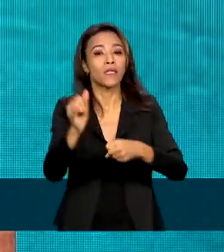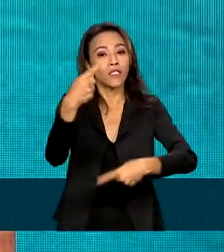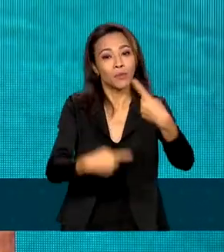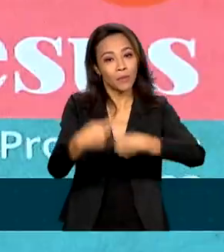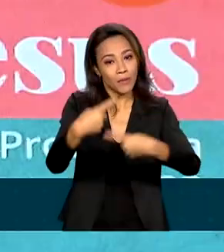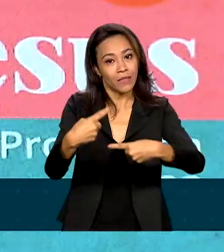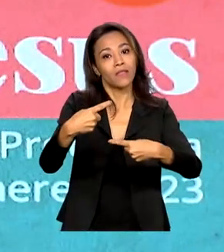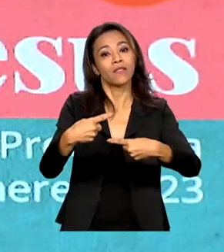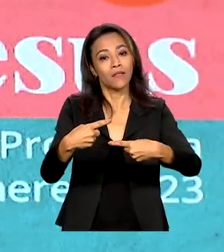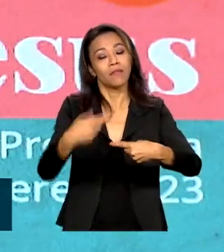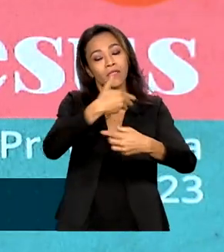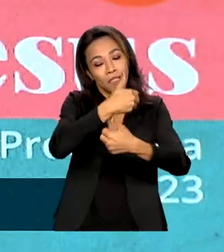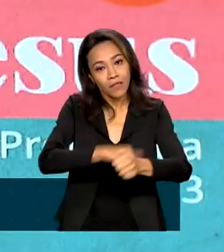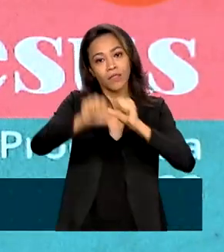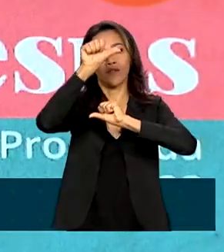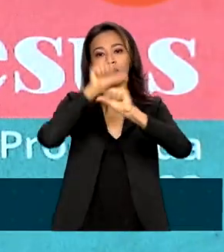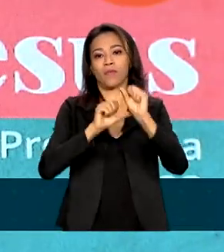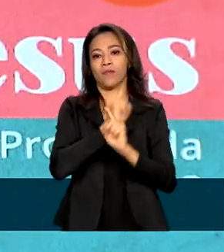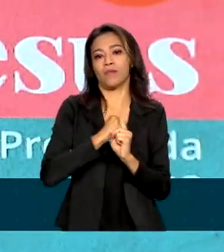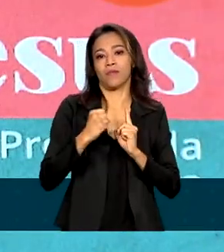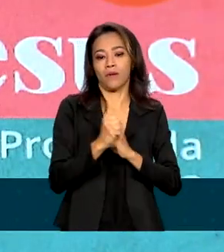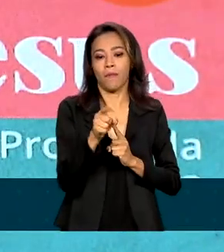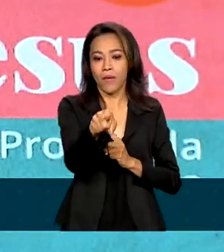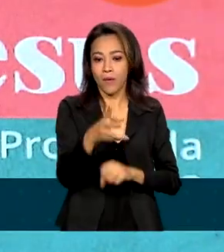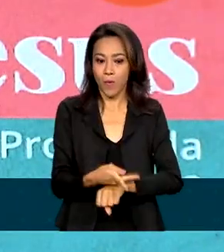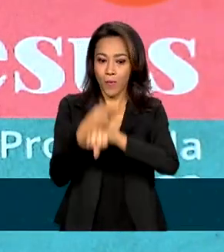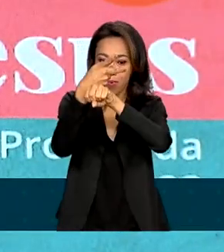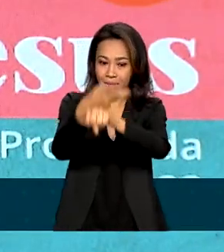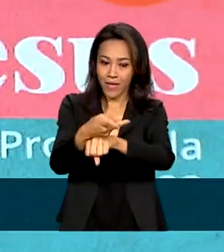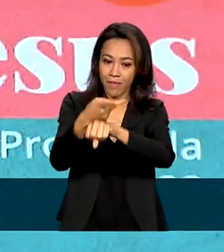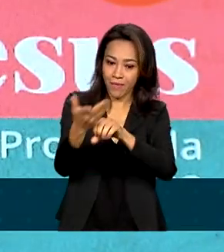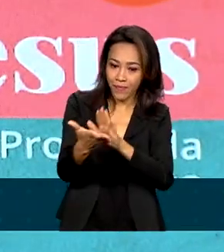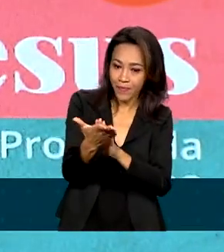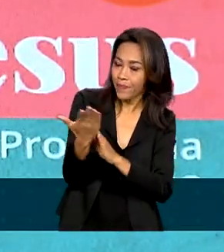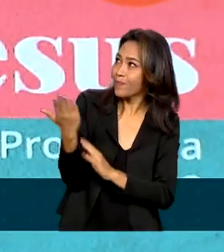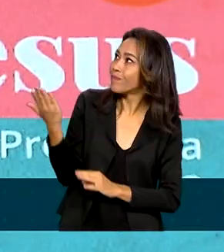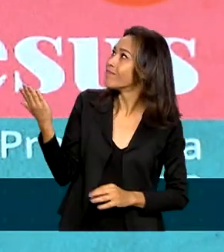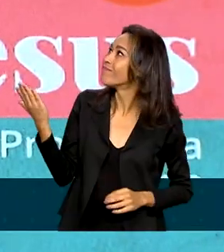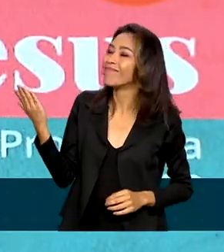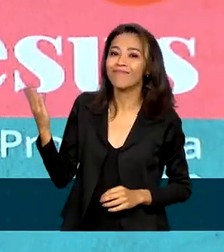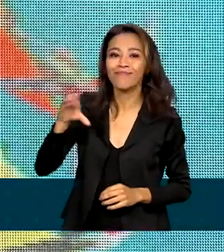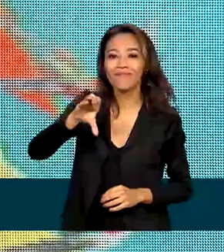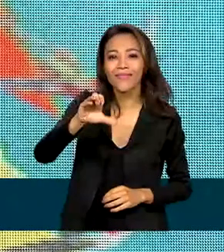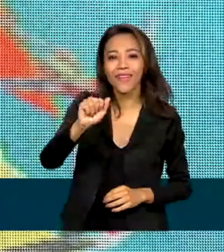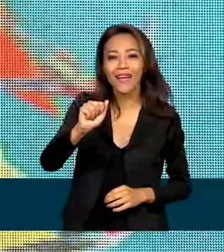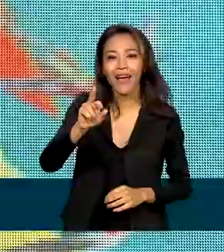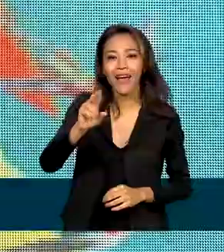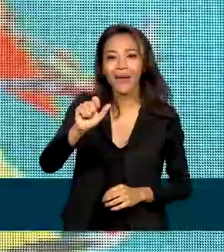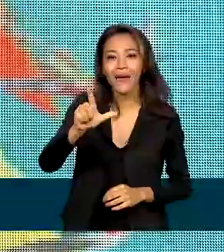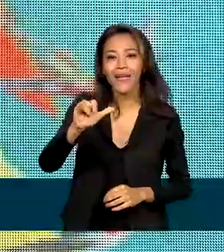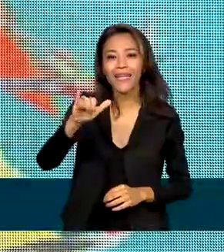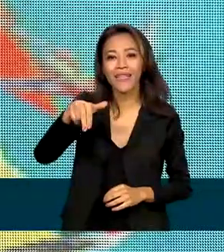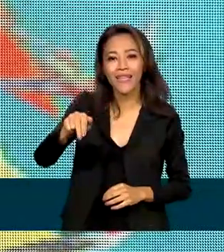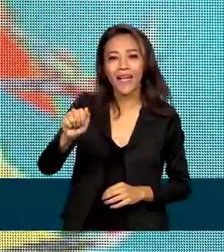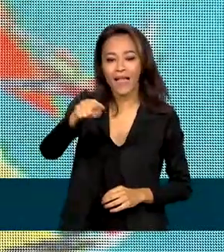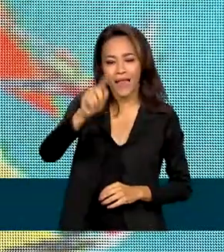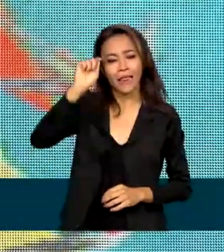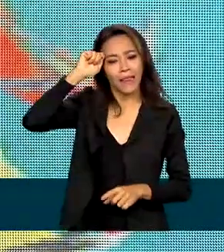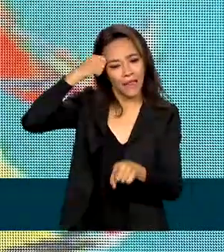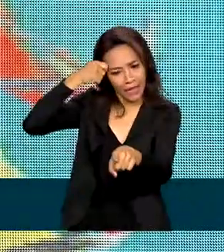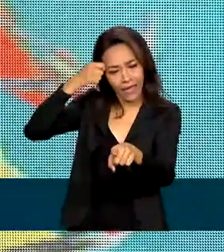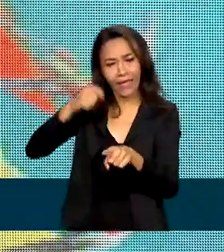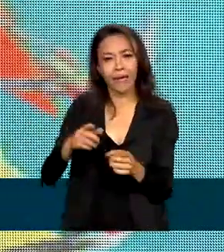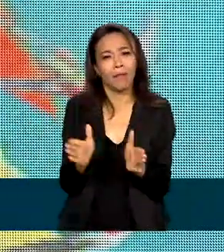social. O prêmio homenageia a escritora Carolina Maria de Jesus, negra, da periferia,